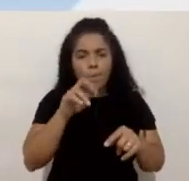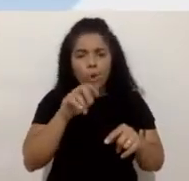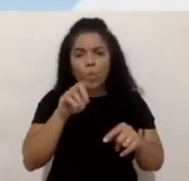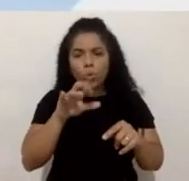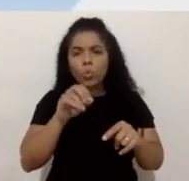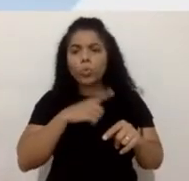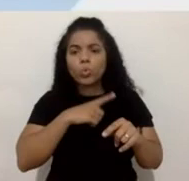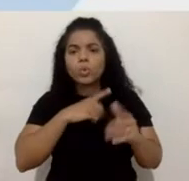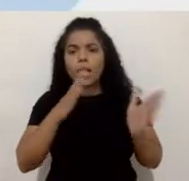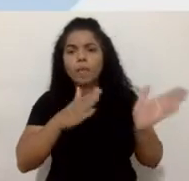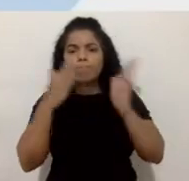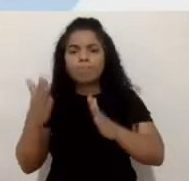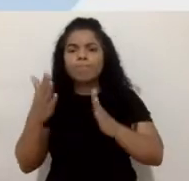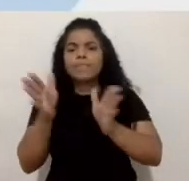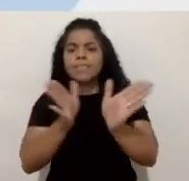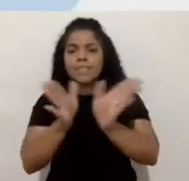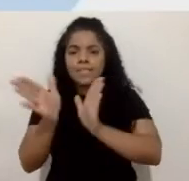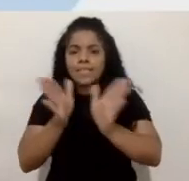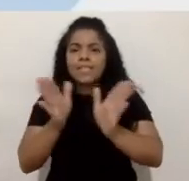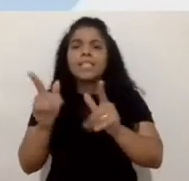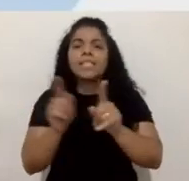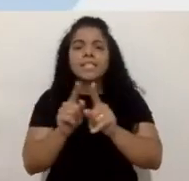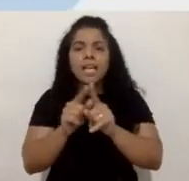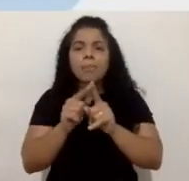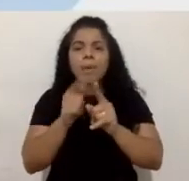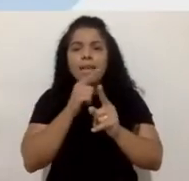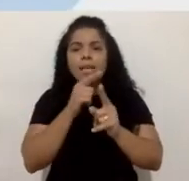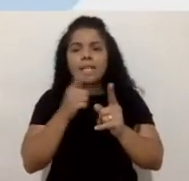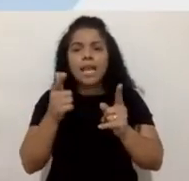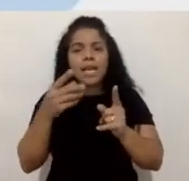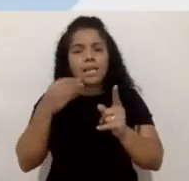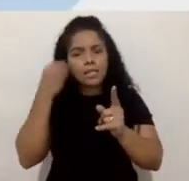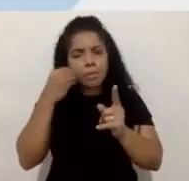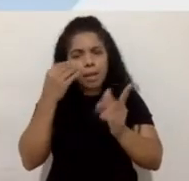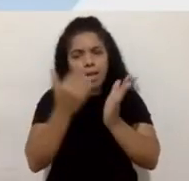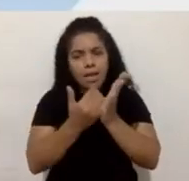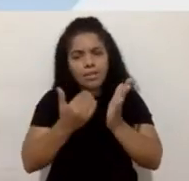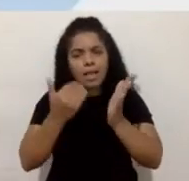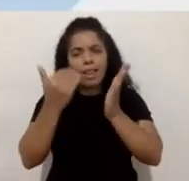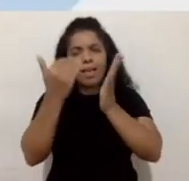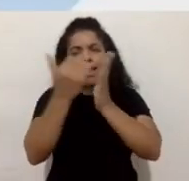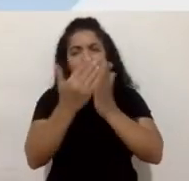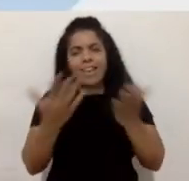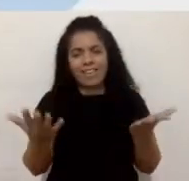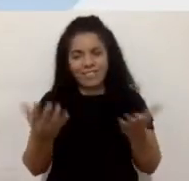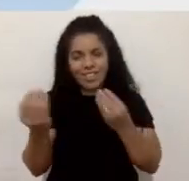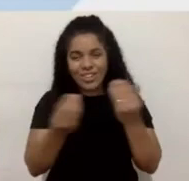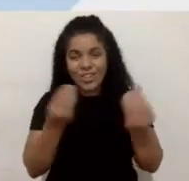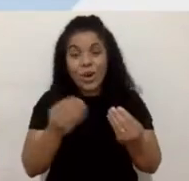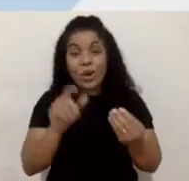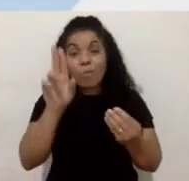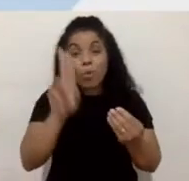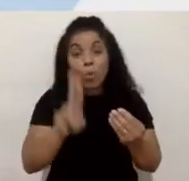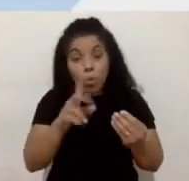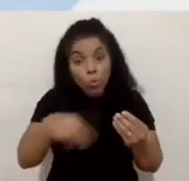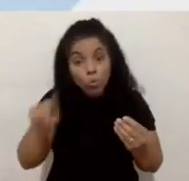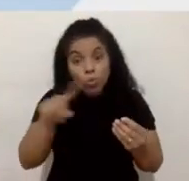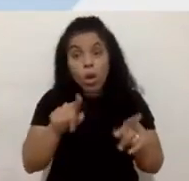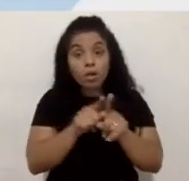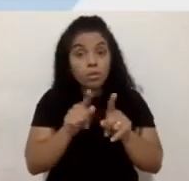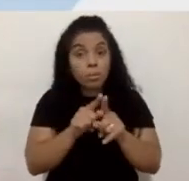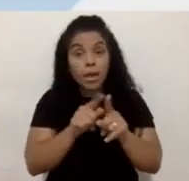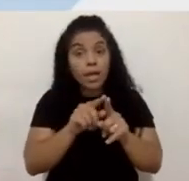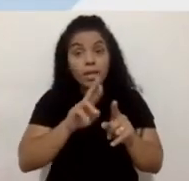da acessibilidade que ela também aleva os padrões de experiência para os usuários que também, que não são